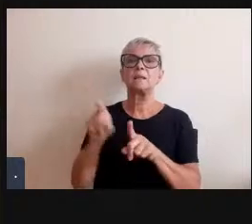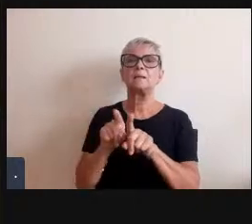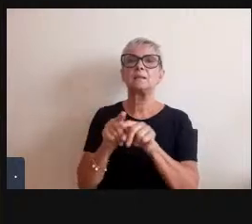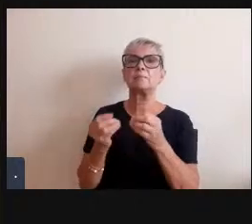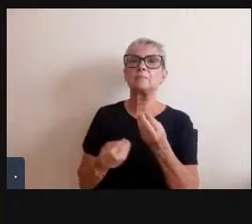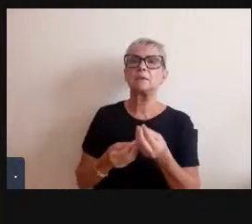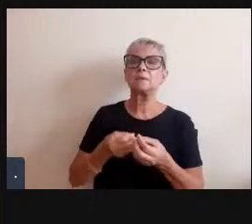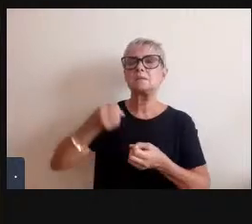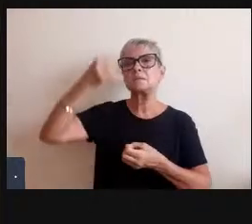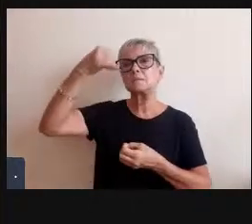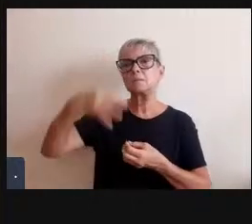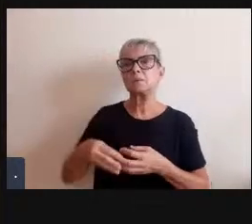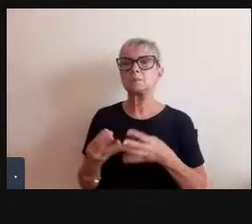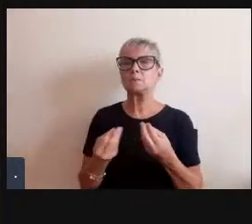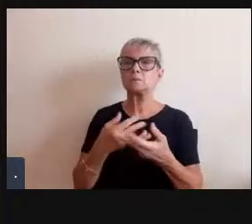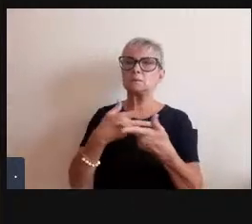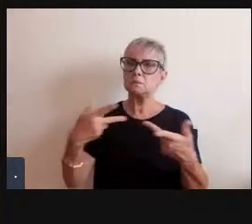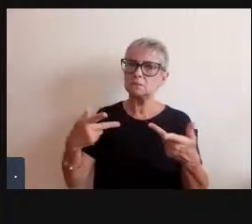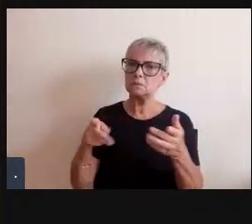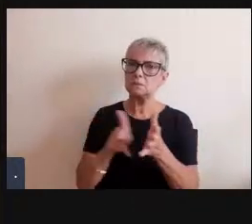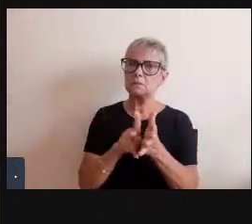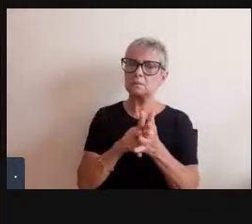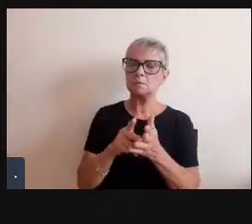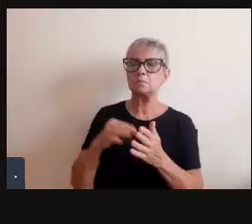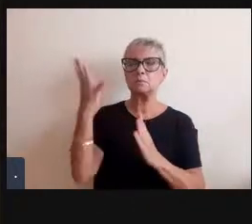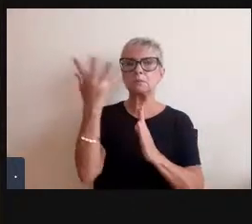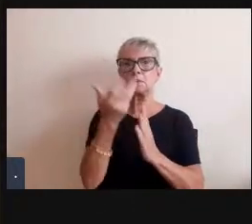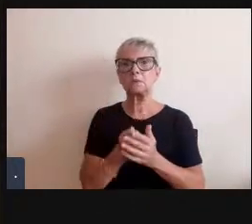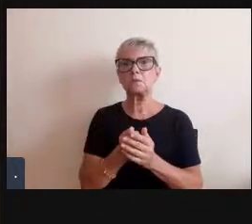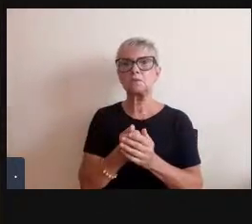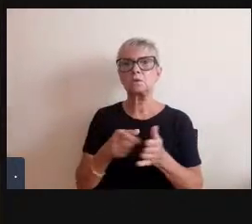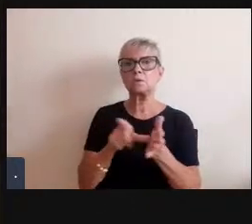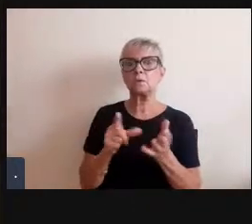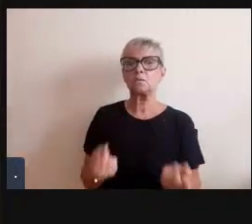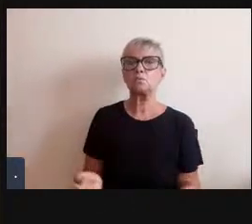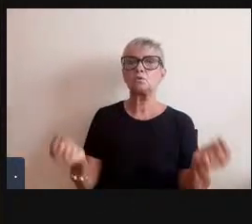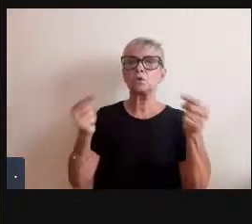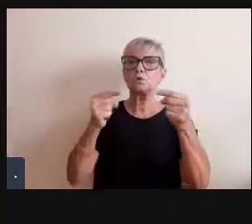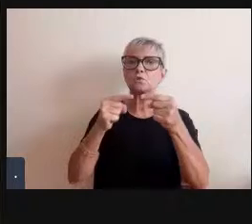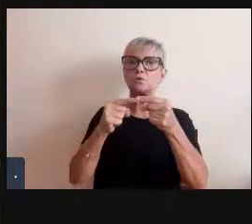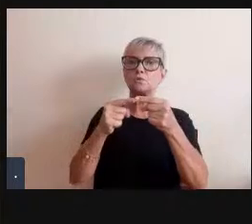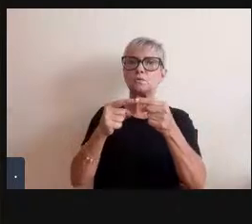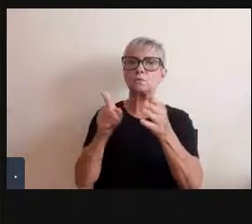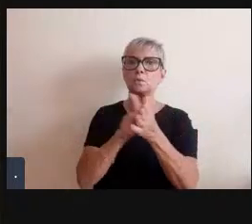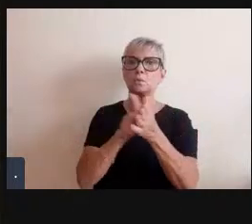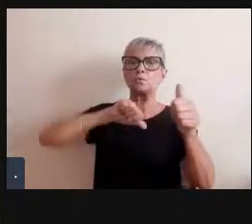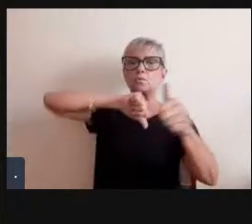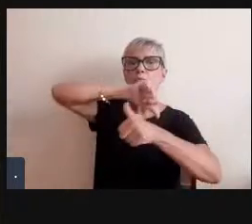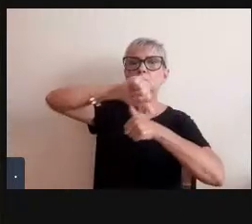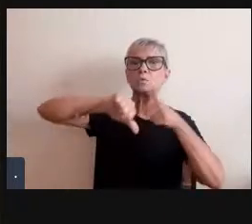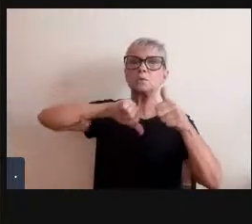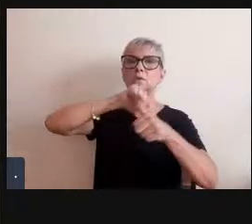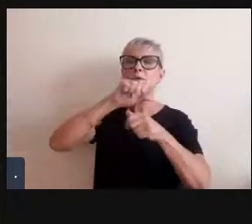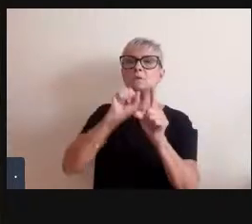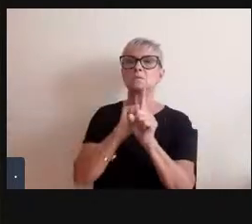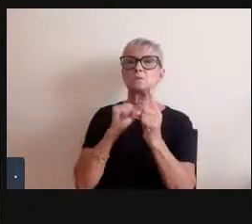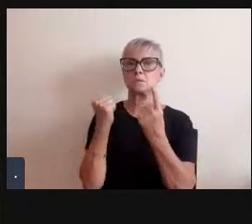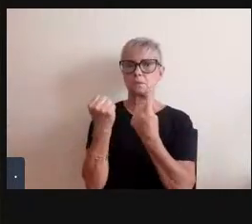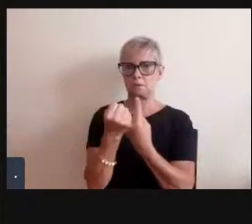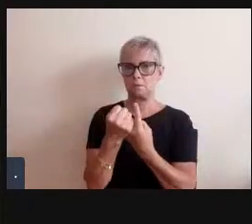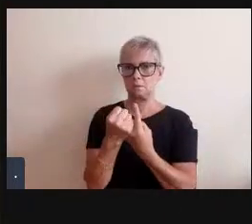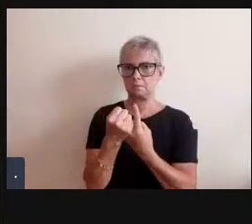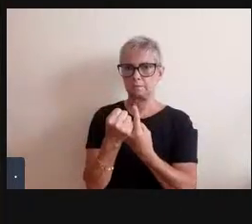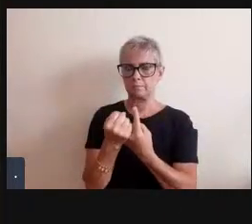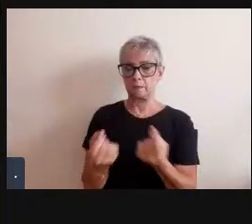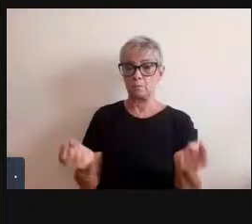assunto a partir de uma arte que tem uma proposta de mudança social. E essa arte que tem uma proposta